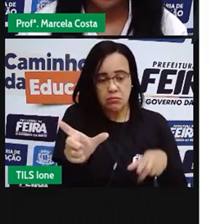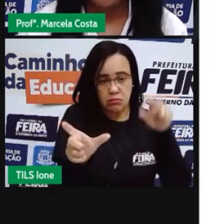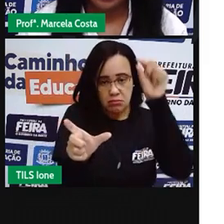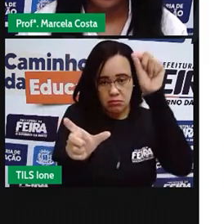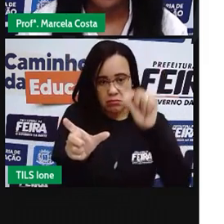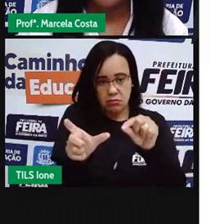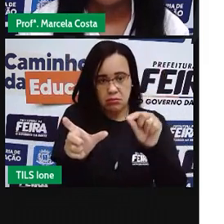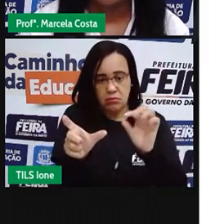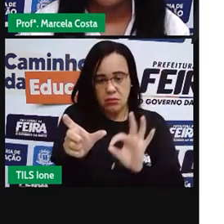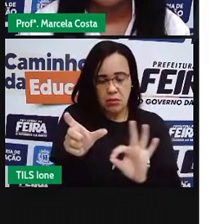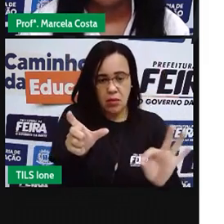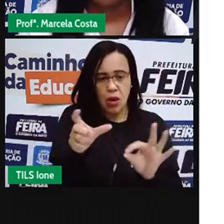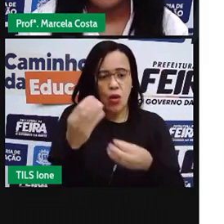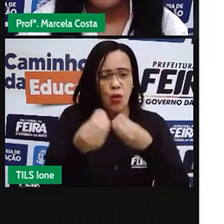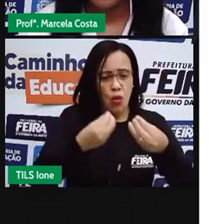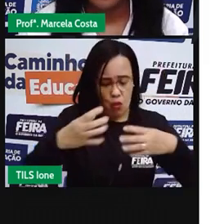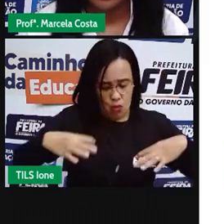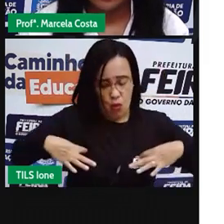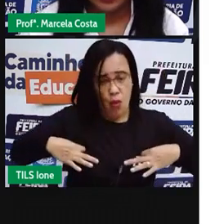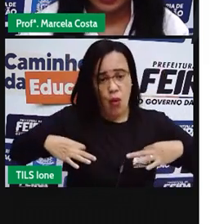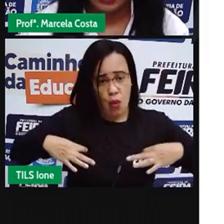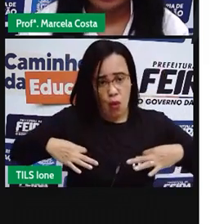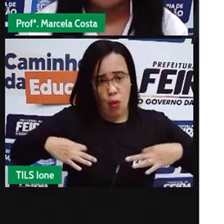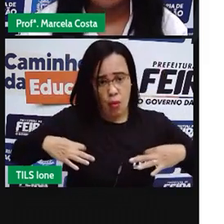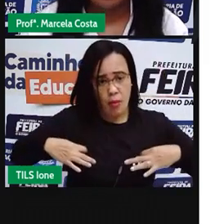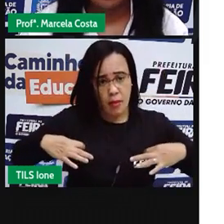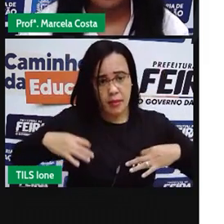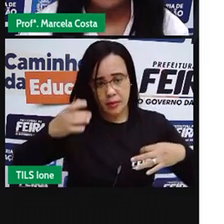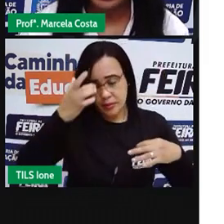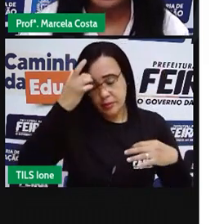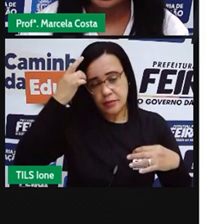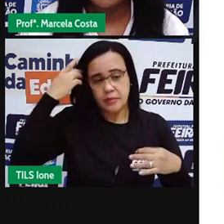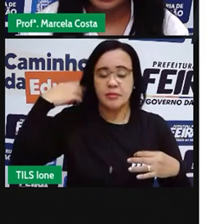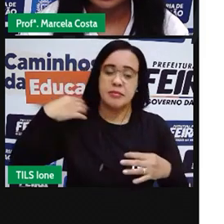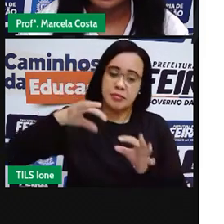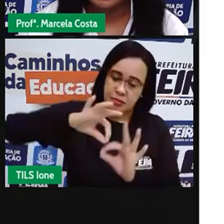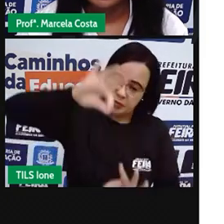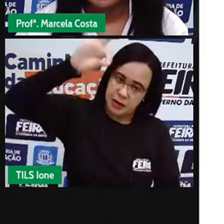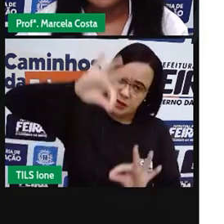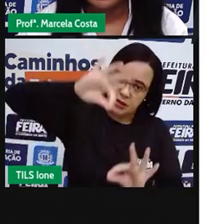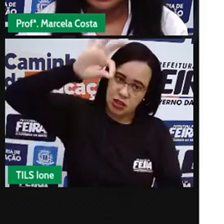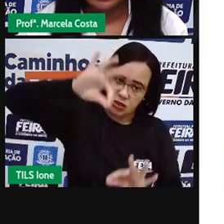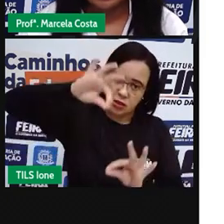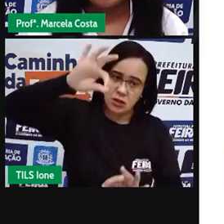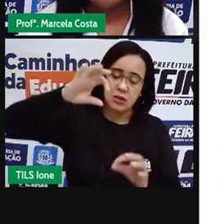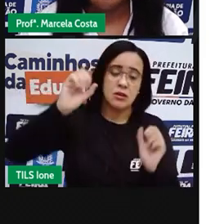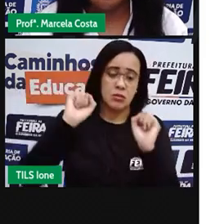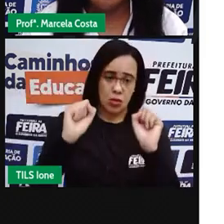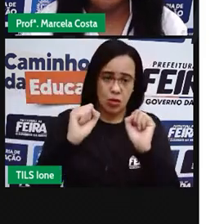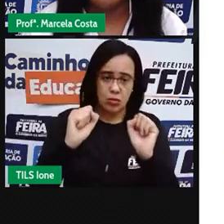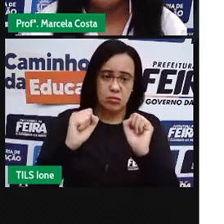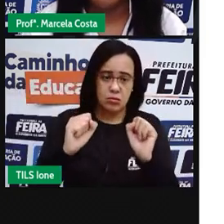o valor maior que você identificar ali na